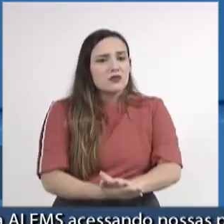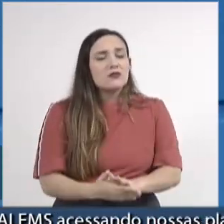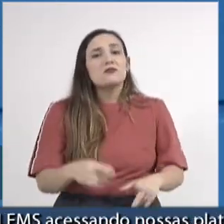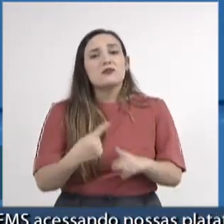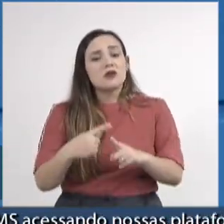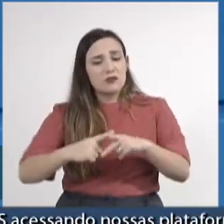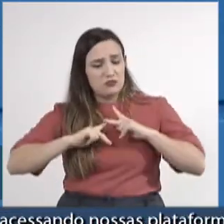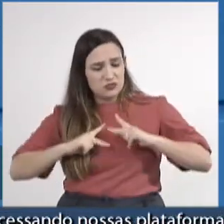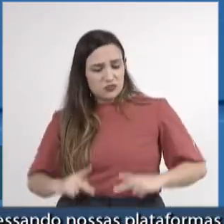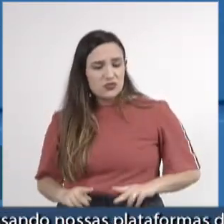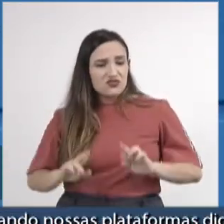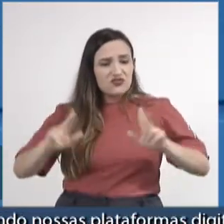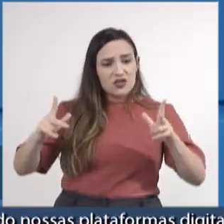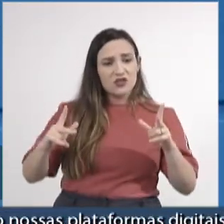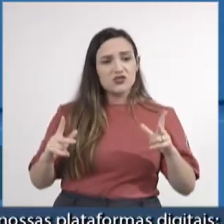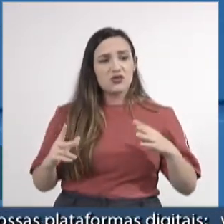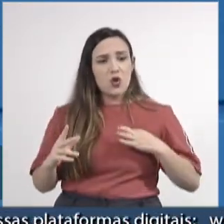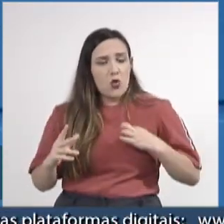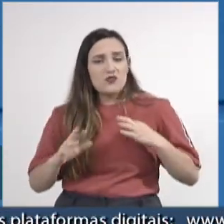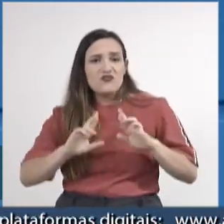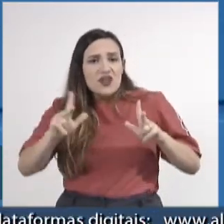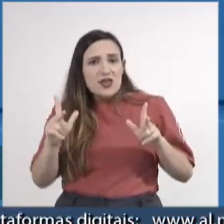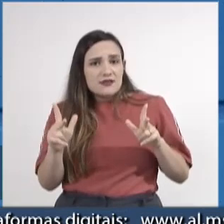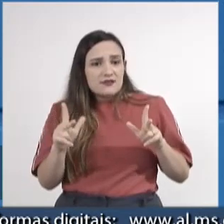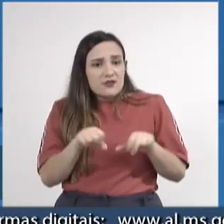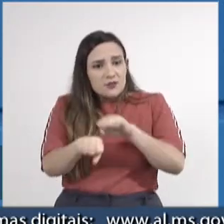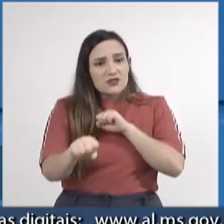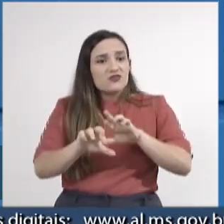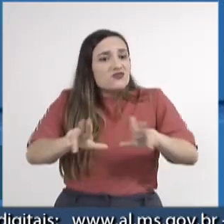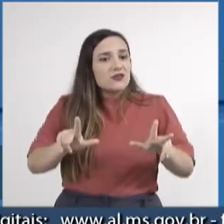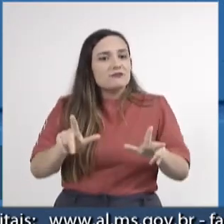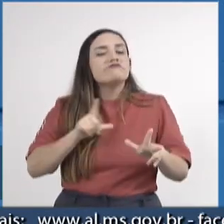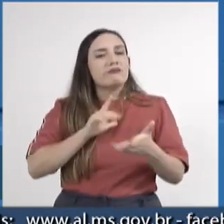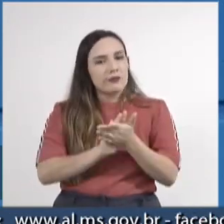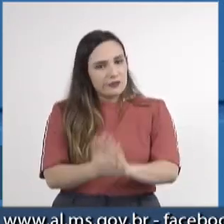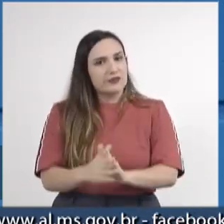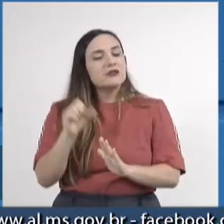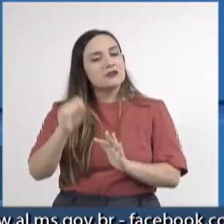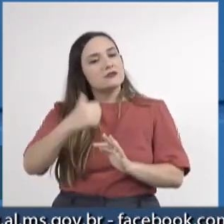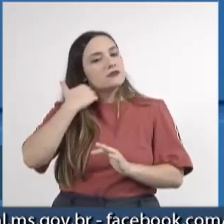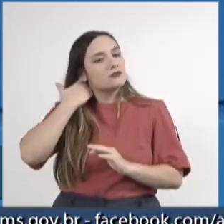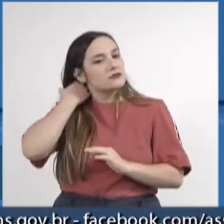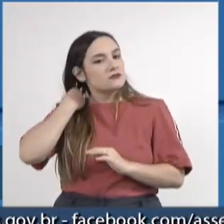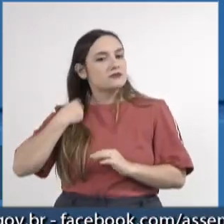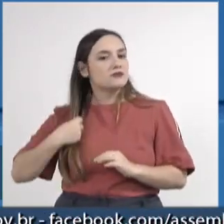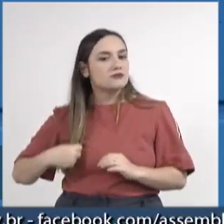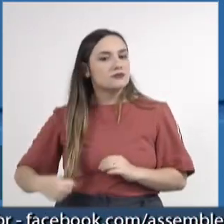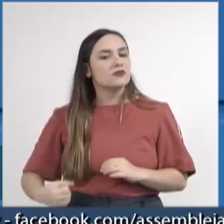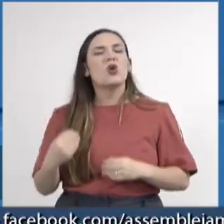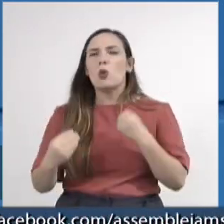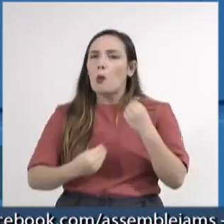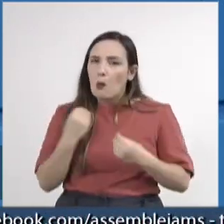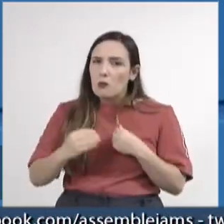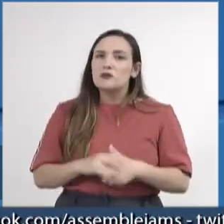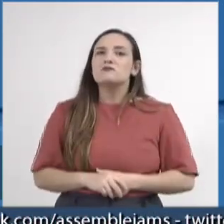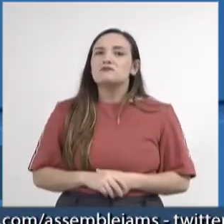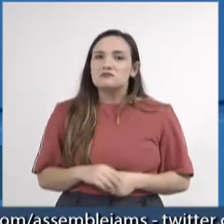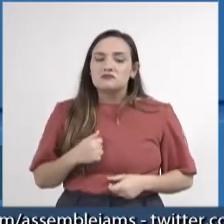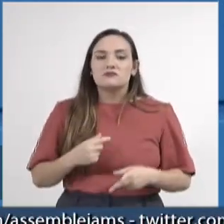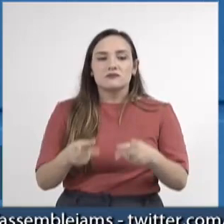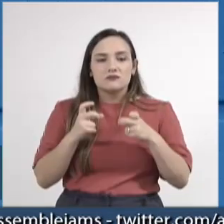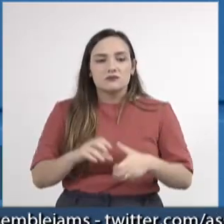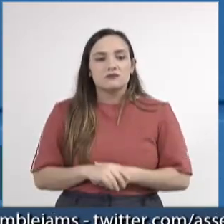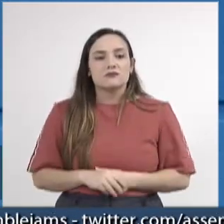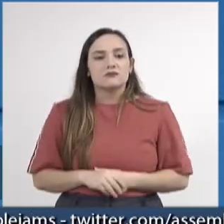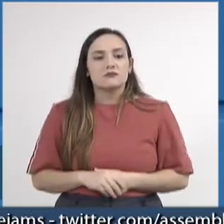sua postura, pela sua formação, ele é discriminado. É impressionante. Em relação ao que